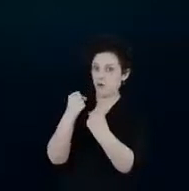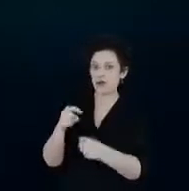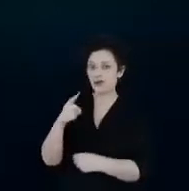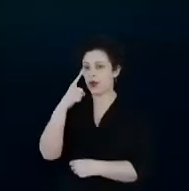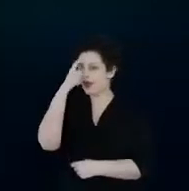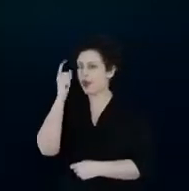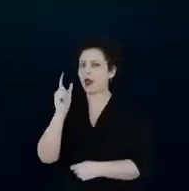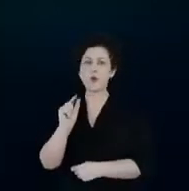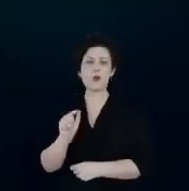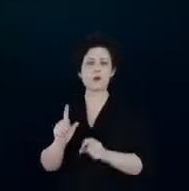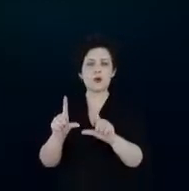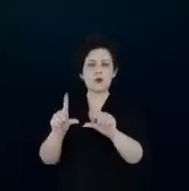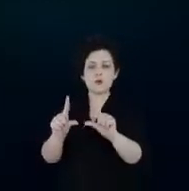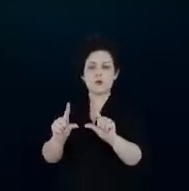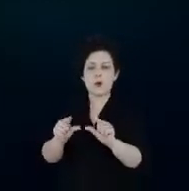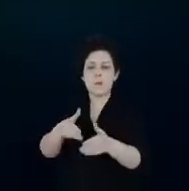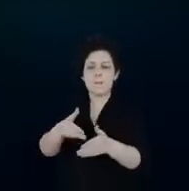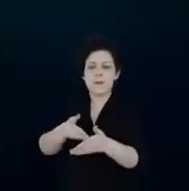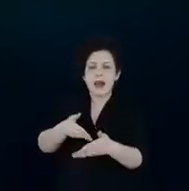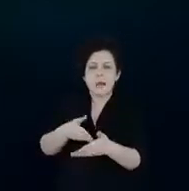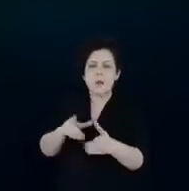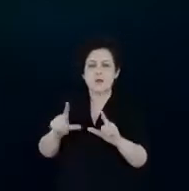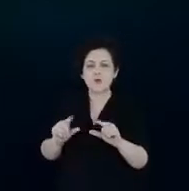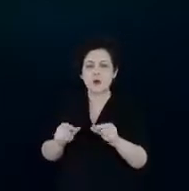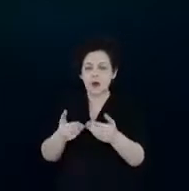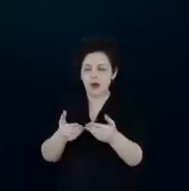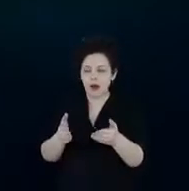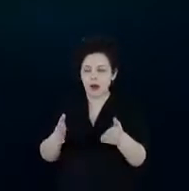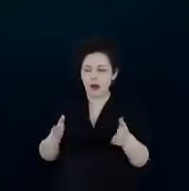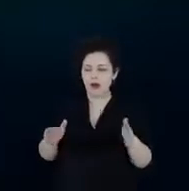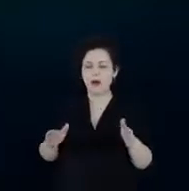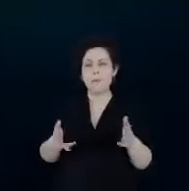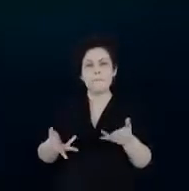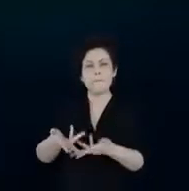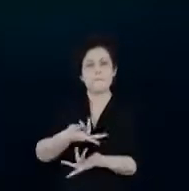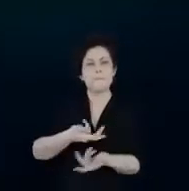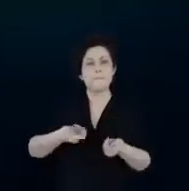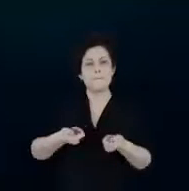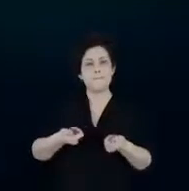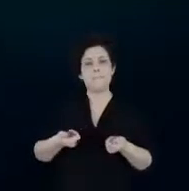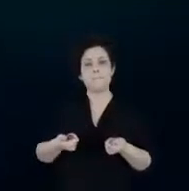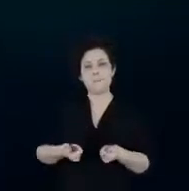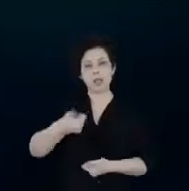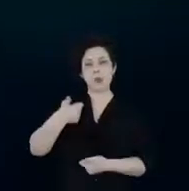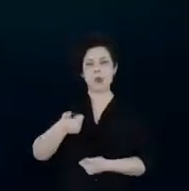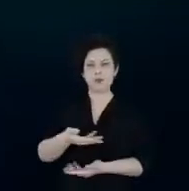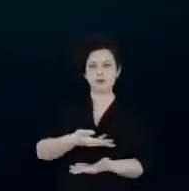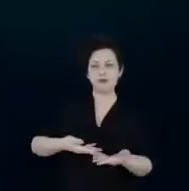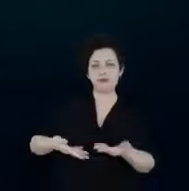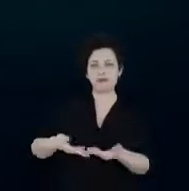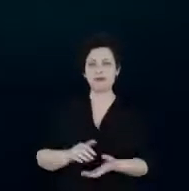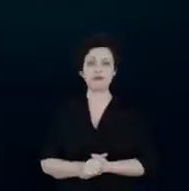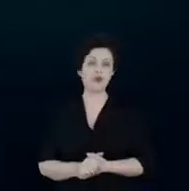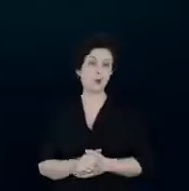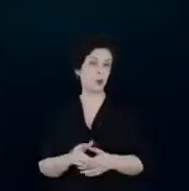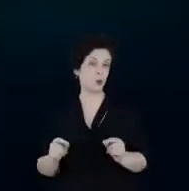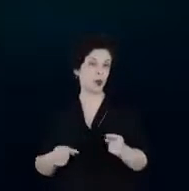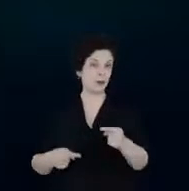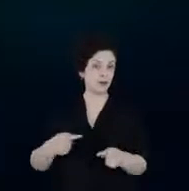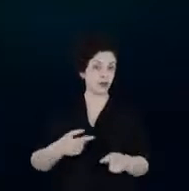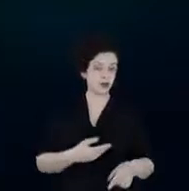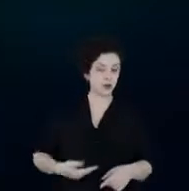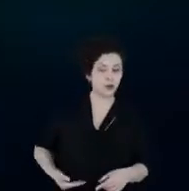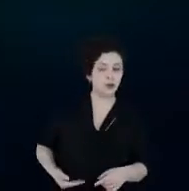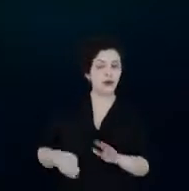tentar reduzir barreira do mercado, melhorar o ambiente de negócio. Ou seja, a fala de uma política pública, de um programa de governo